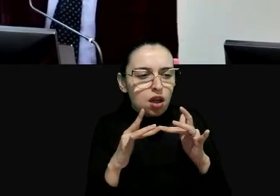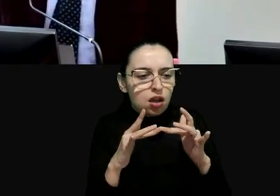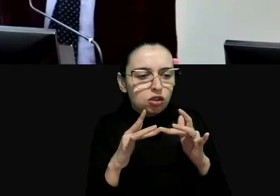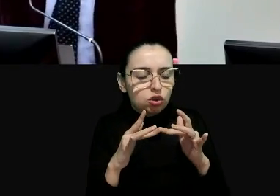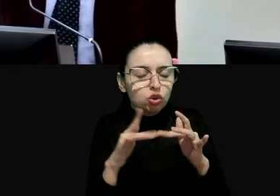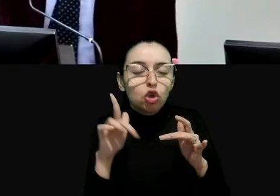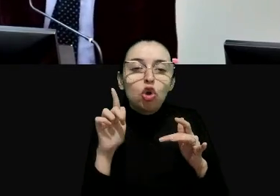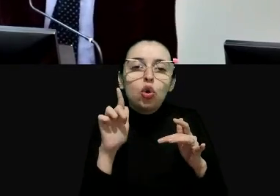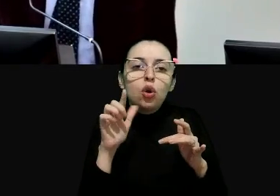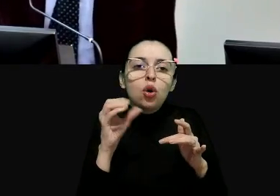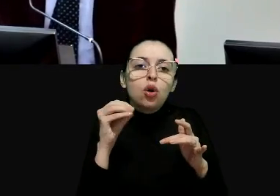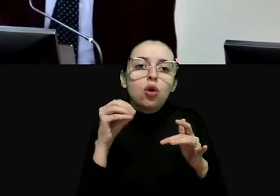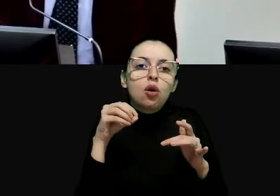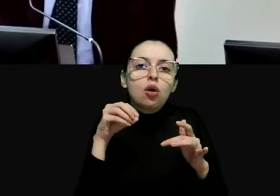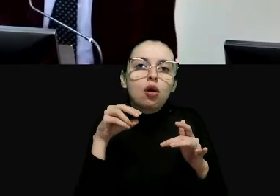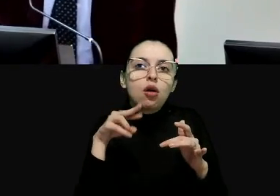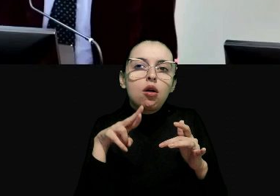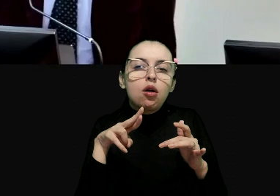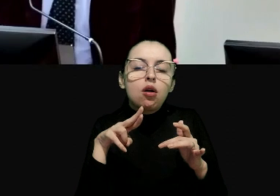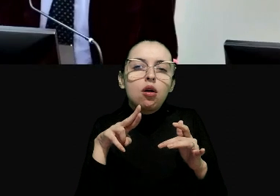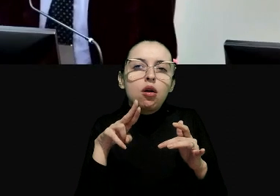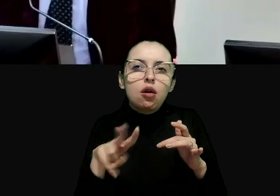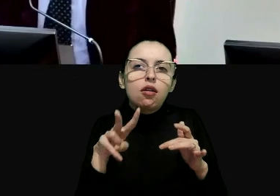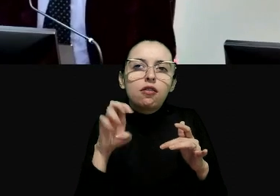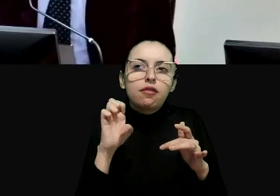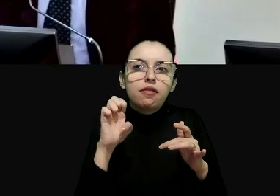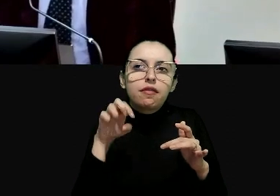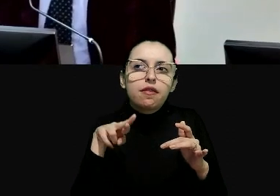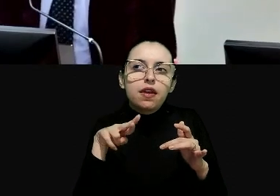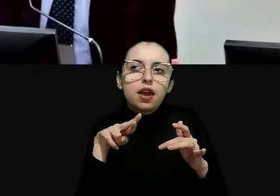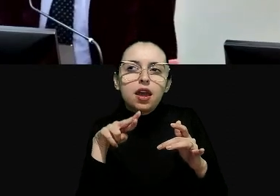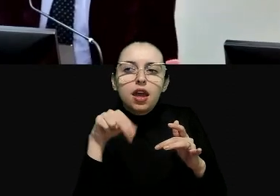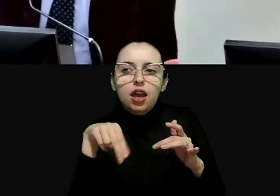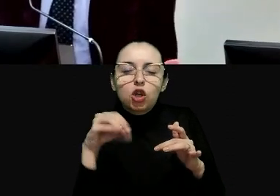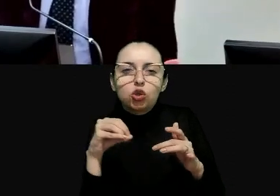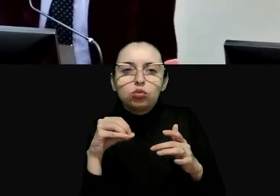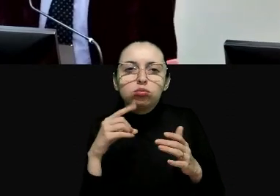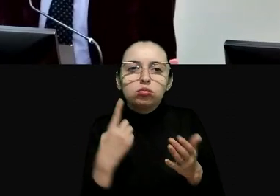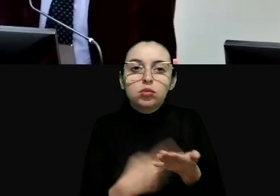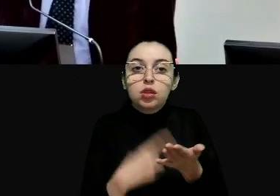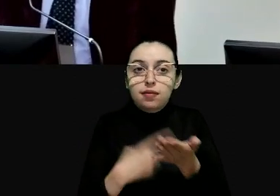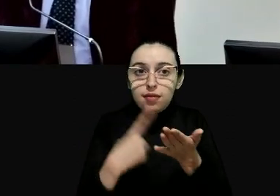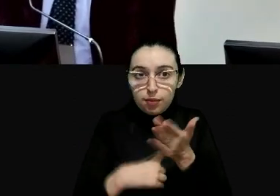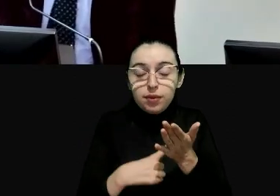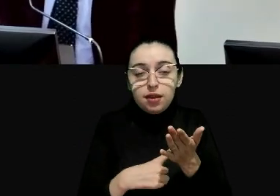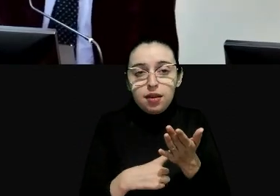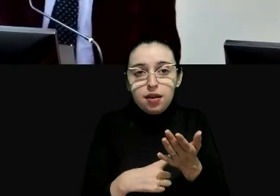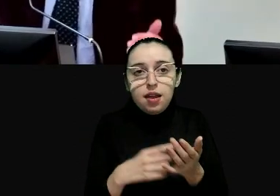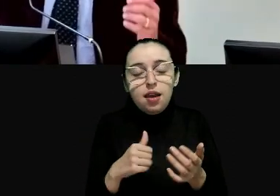colombiano quando foram negociar com os Farc na Havana por paz